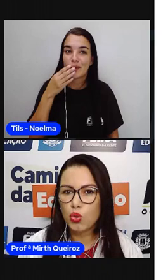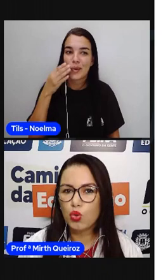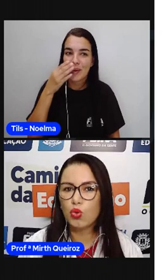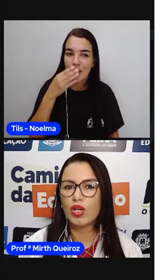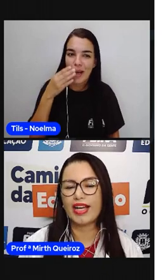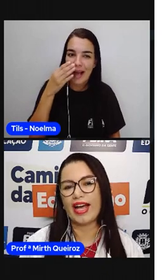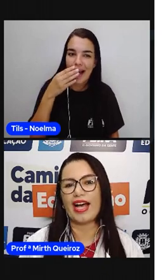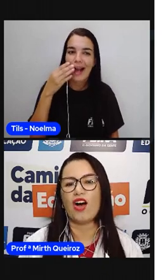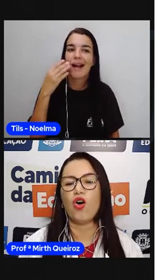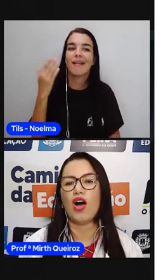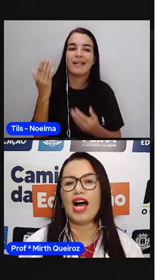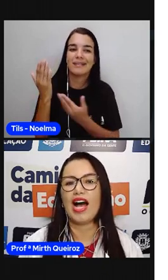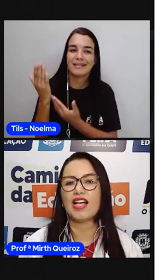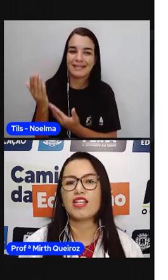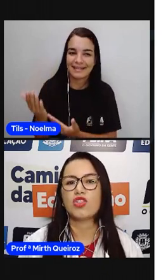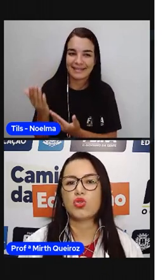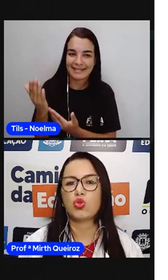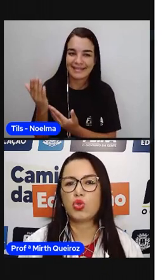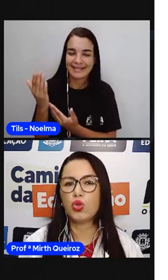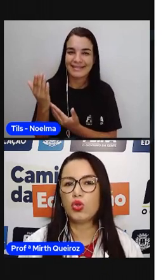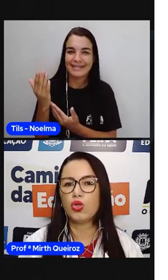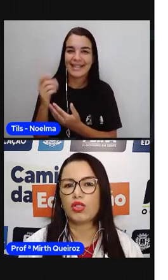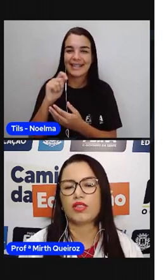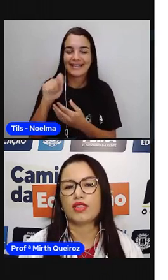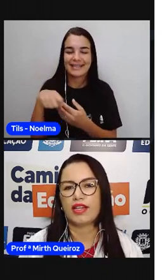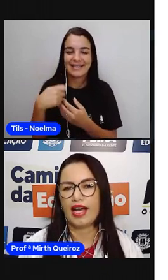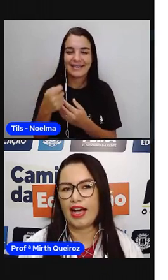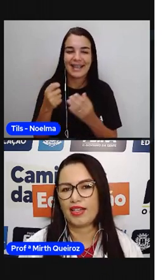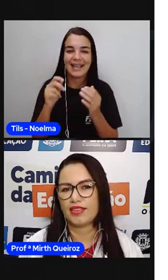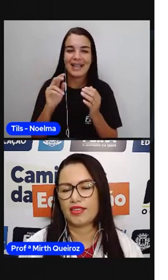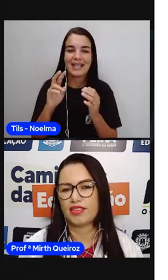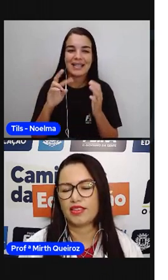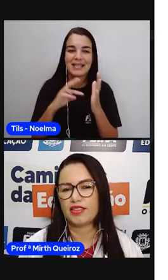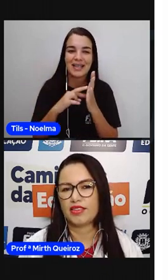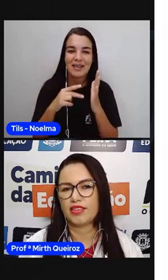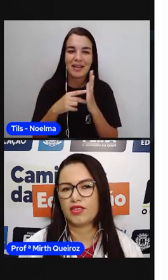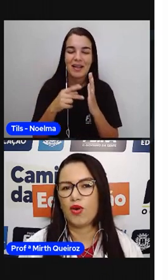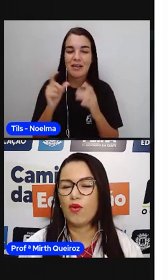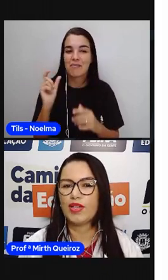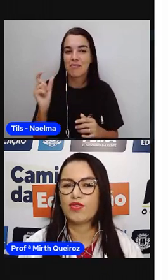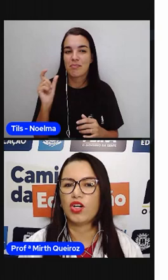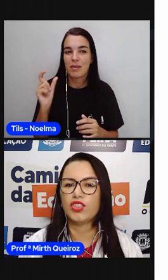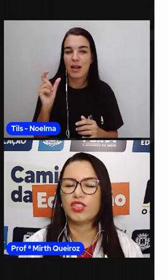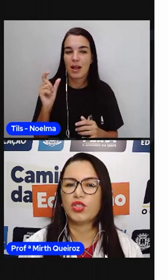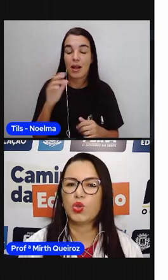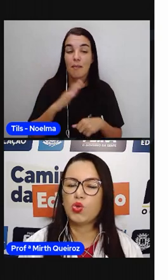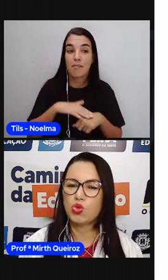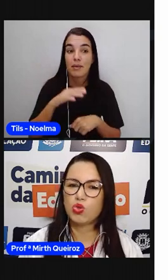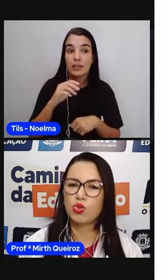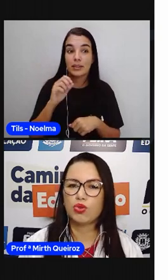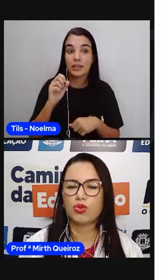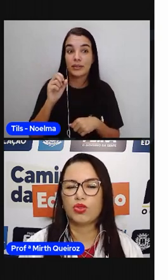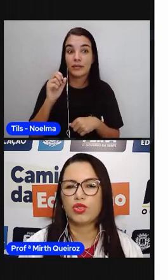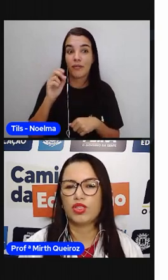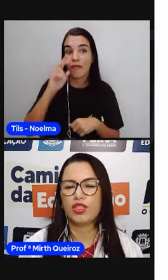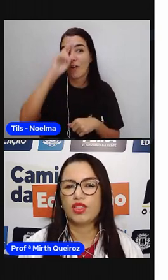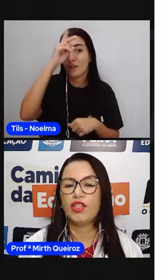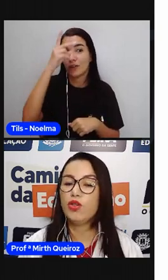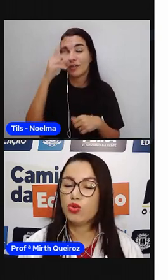É açúcar. Ó, açúcar. Qual mais forte? O su.